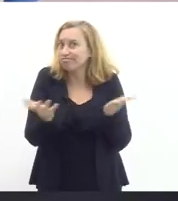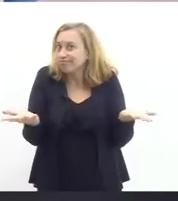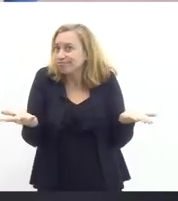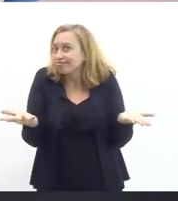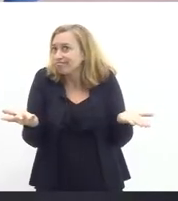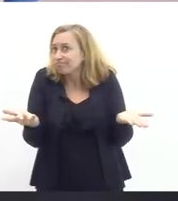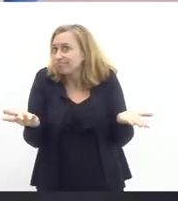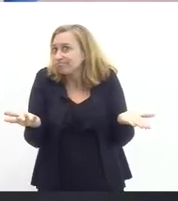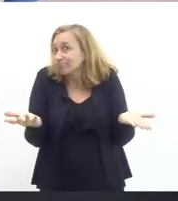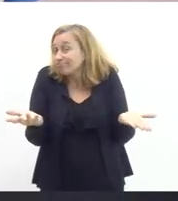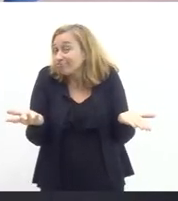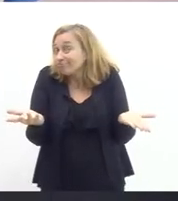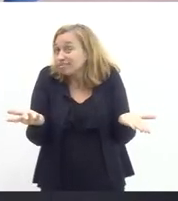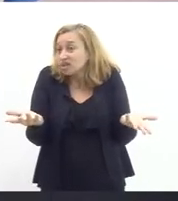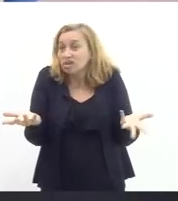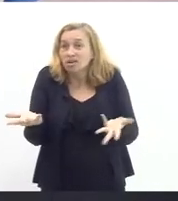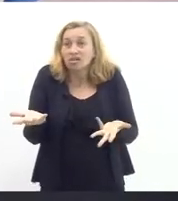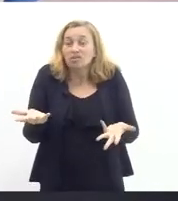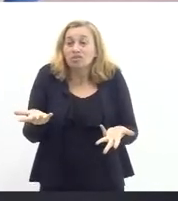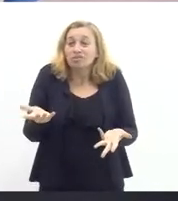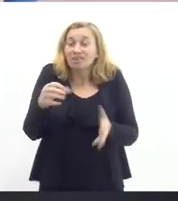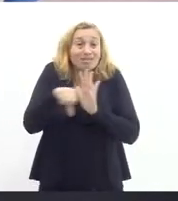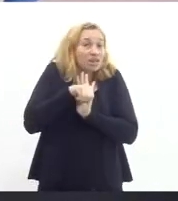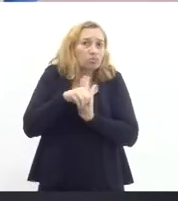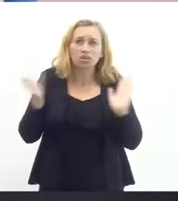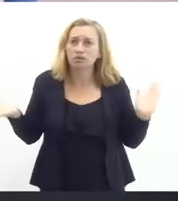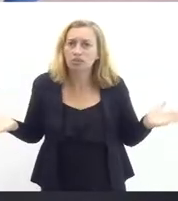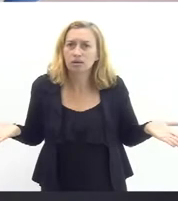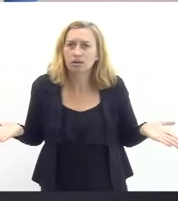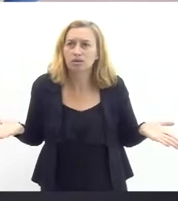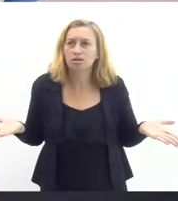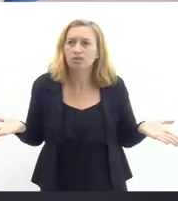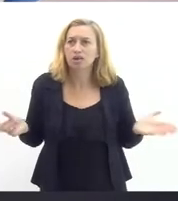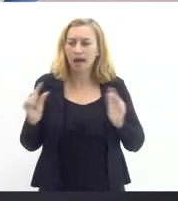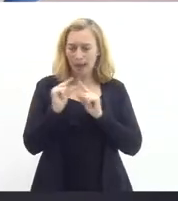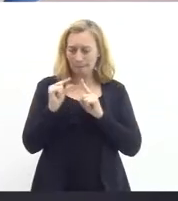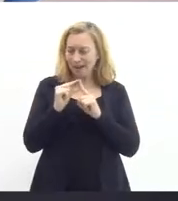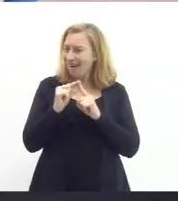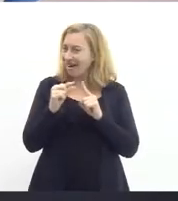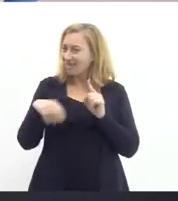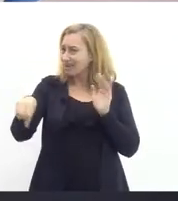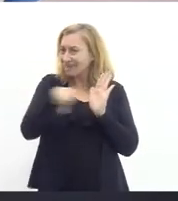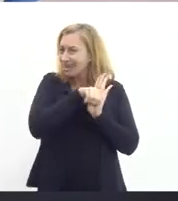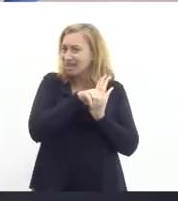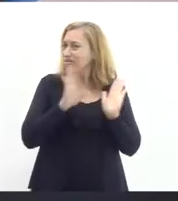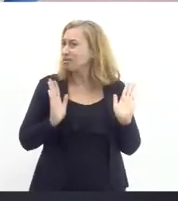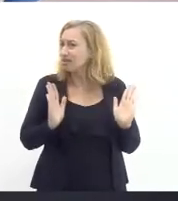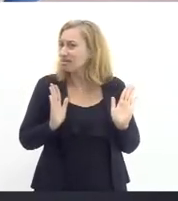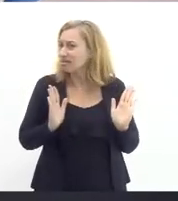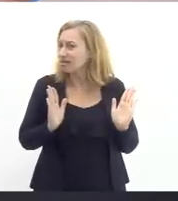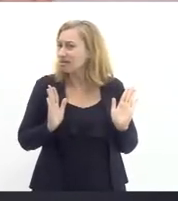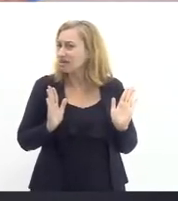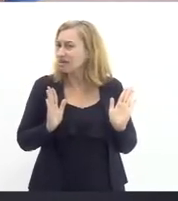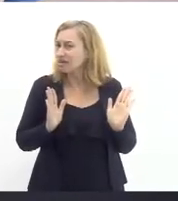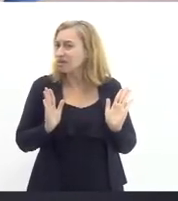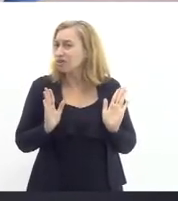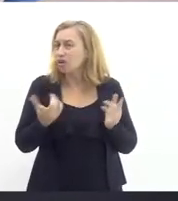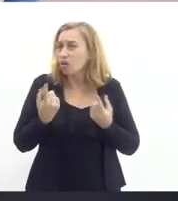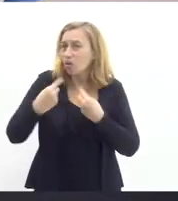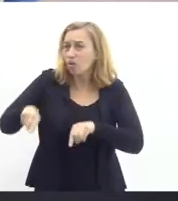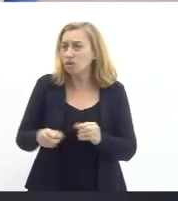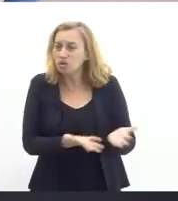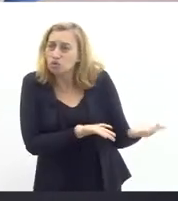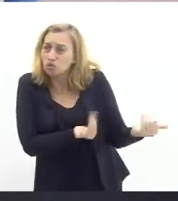criminoso. A palavra que me vem à cabeça é essa. É um crime contra a nossa juventude.